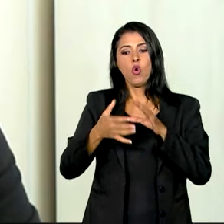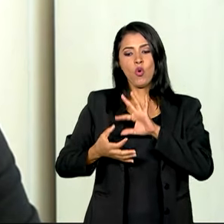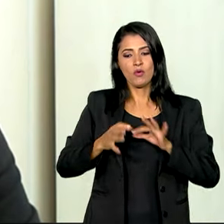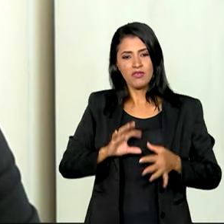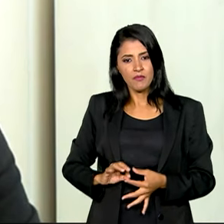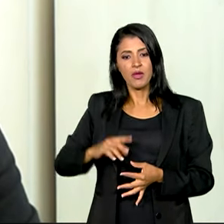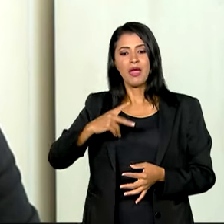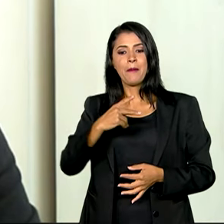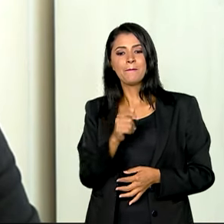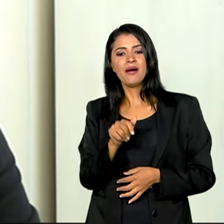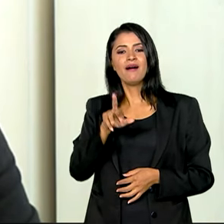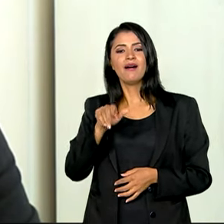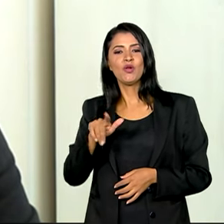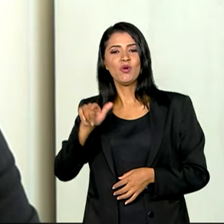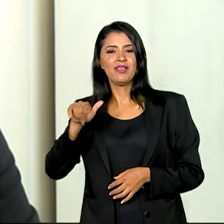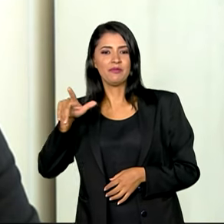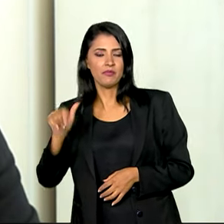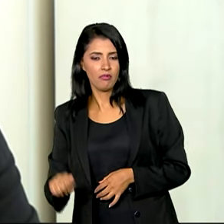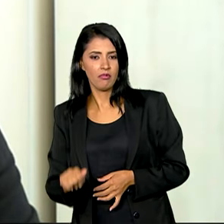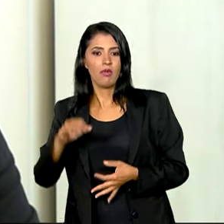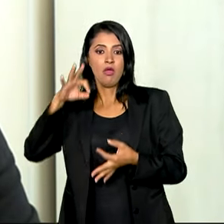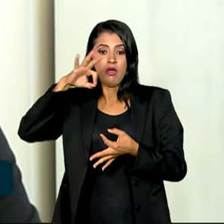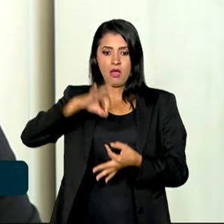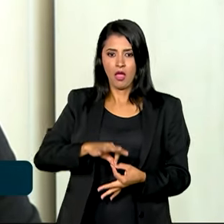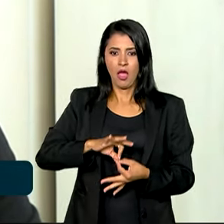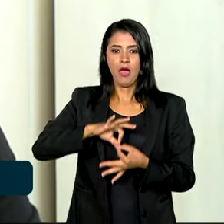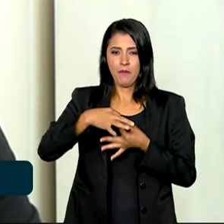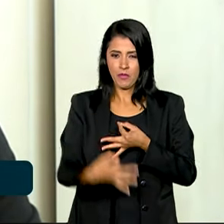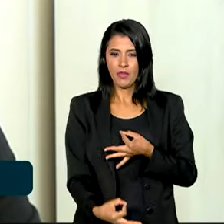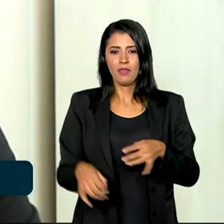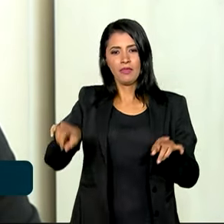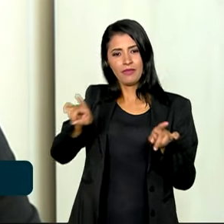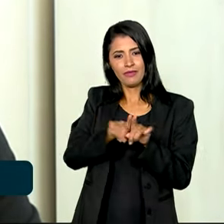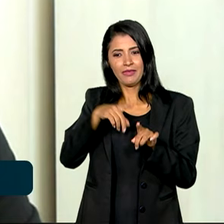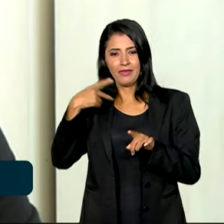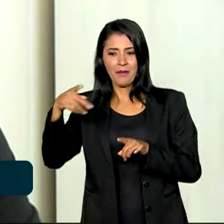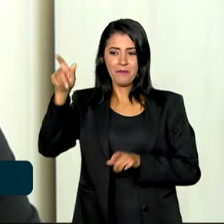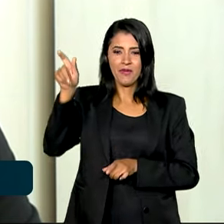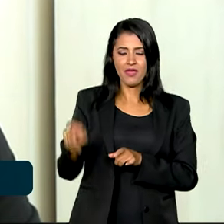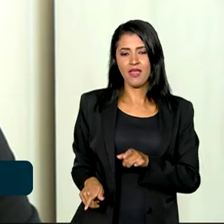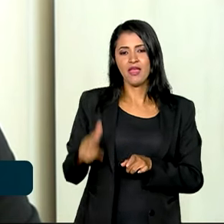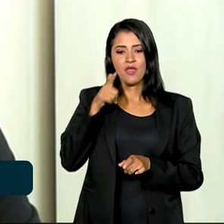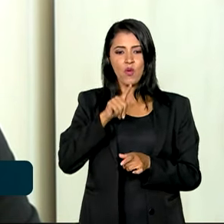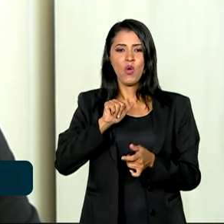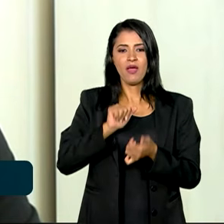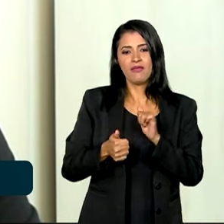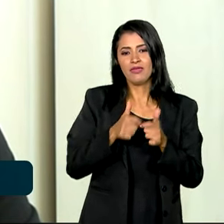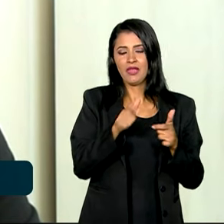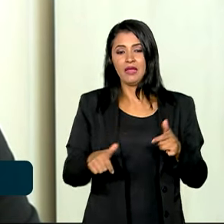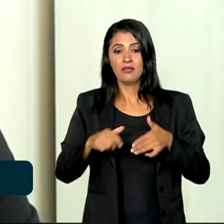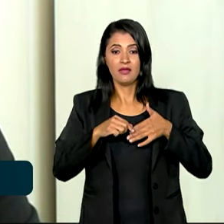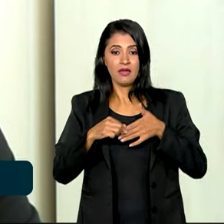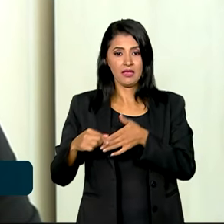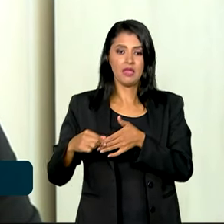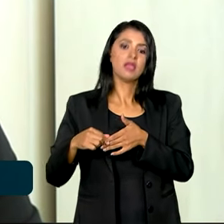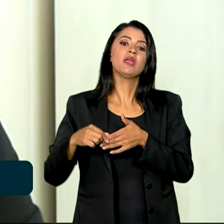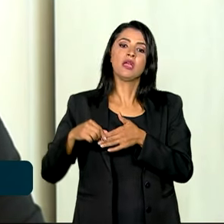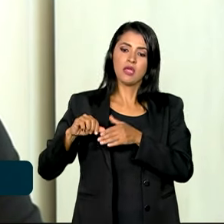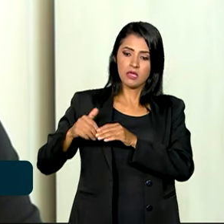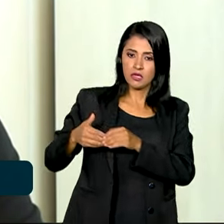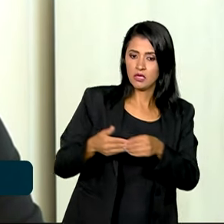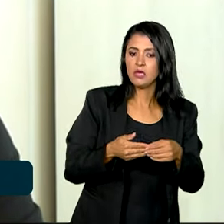questão, também passa-se a contemplar também os atletas-guias do paratletismo.